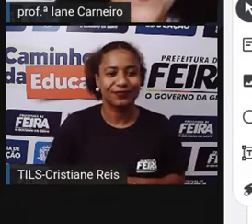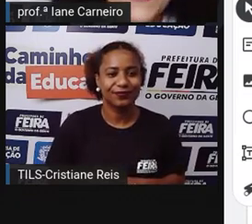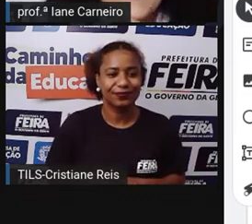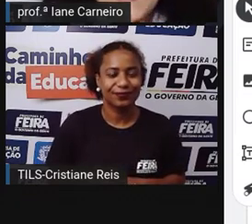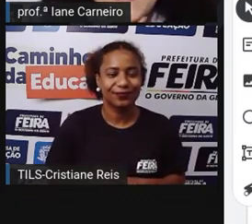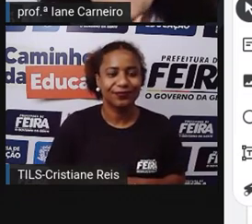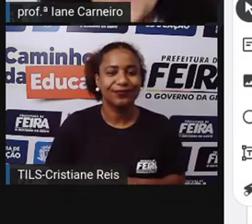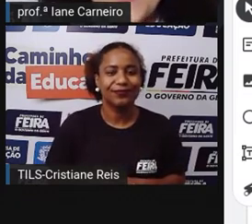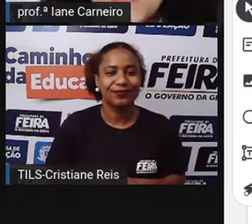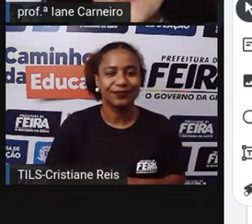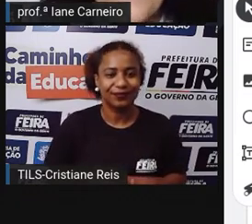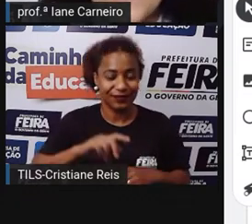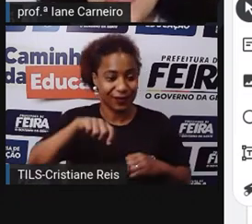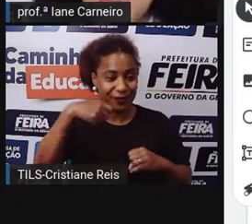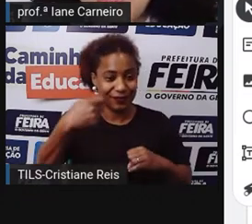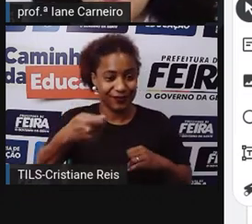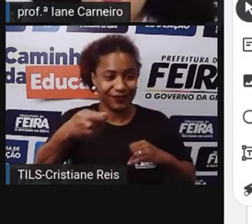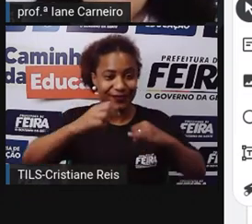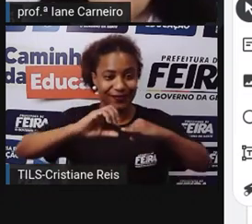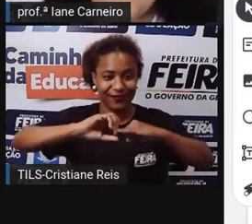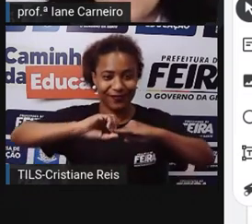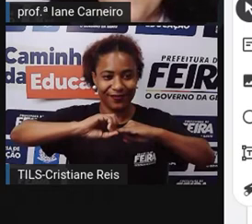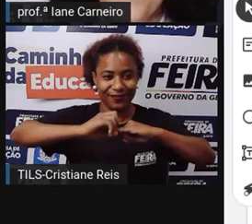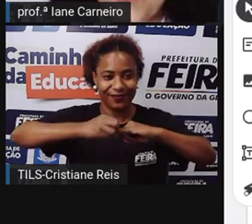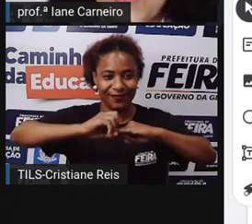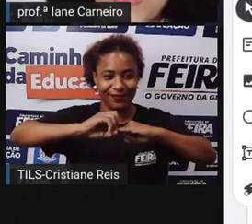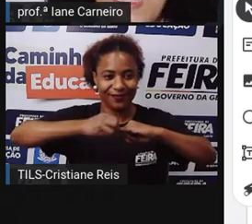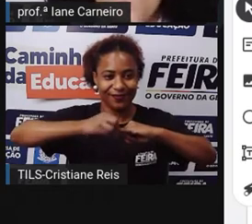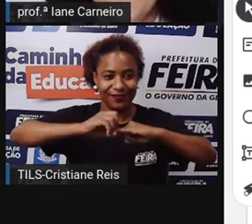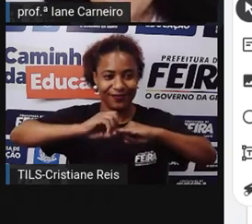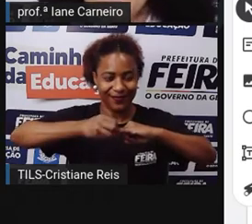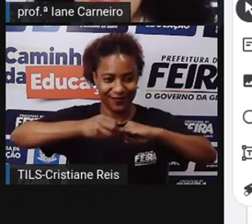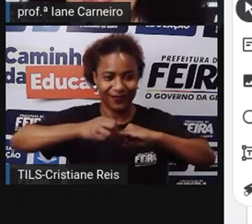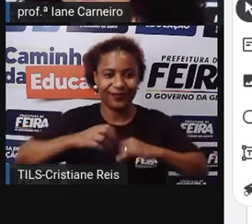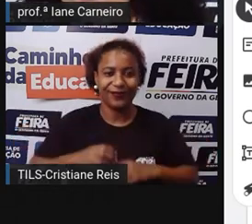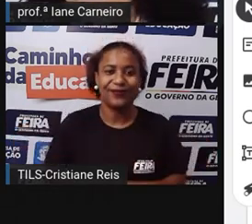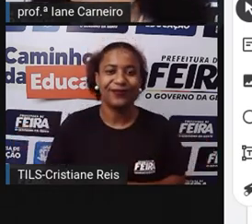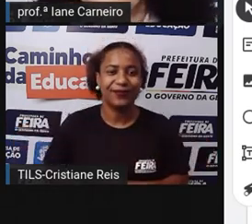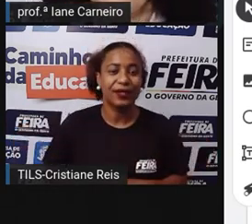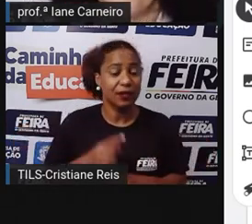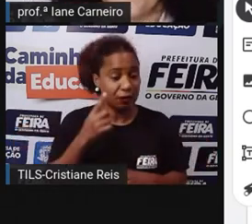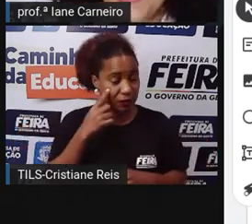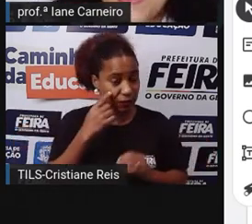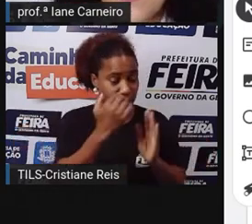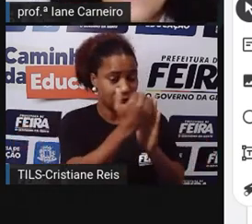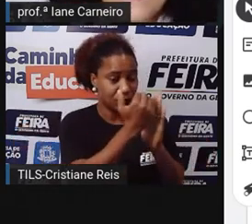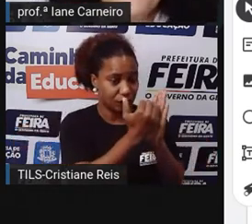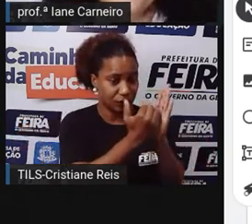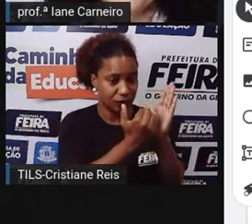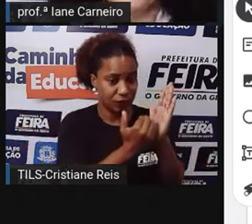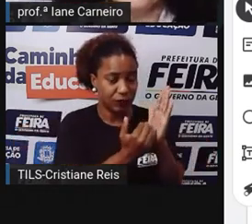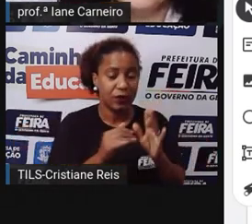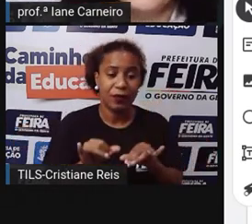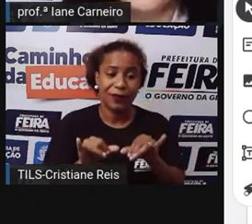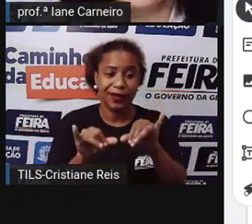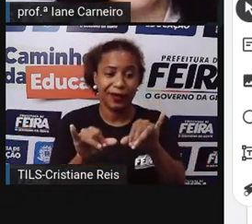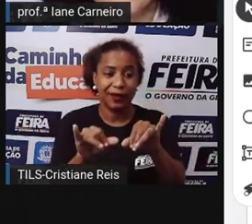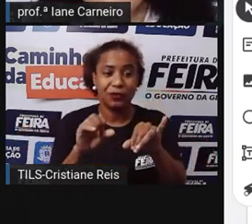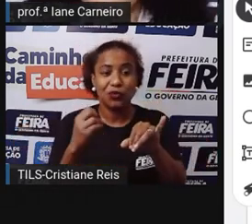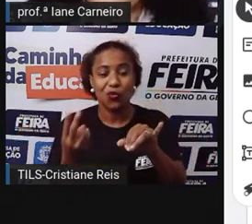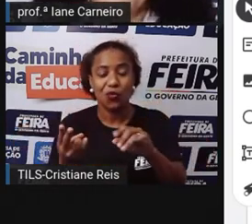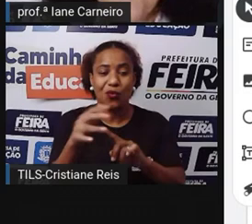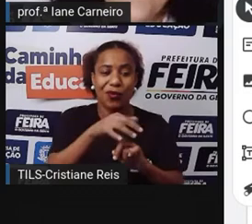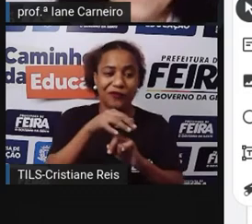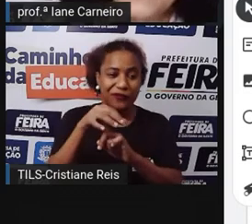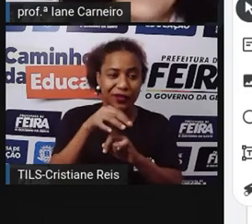Feijão É importante fazer a lista Quando você for Ao mercado Quando você for à feira É importante você fazer A